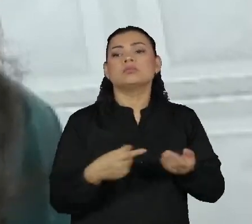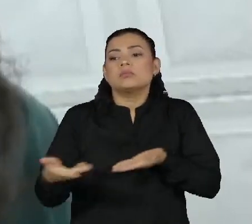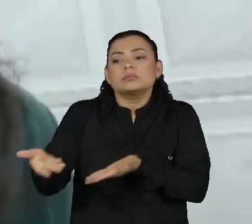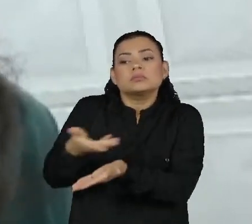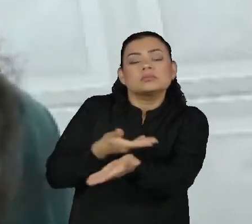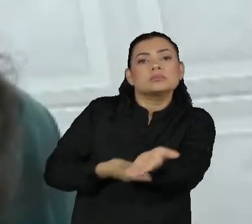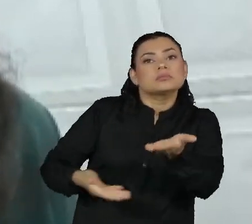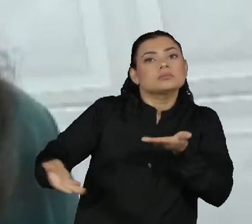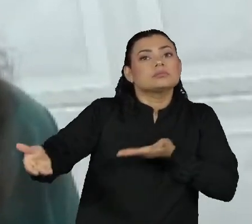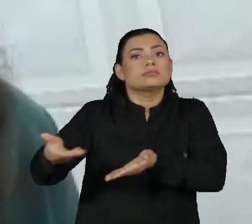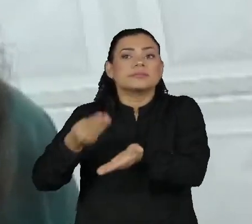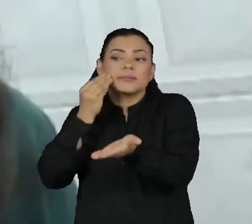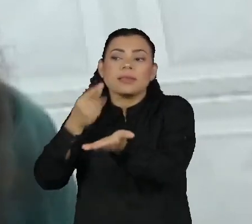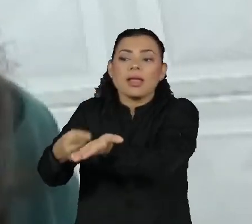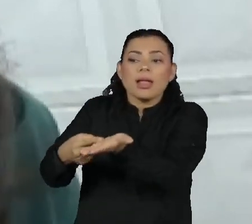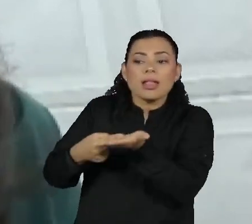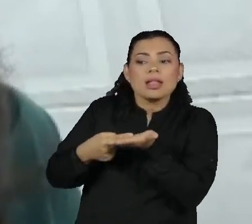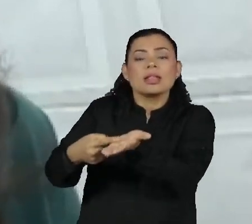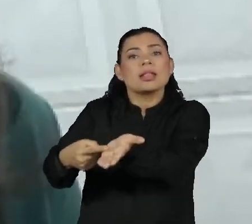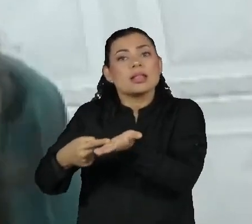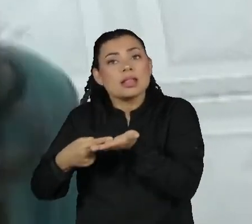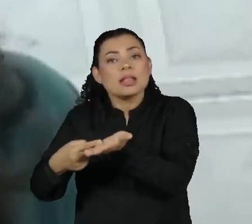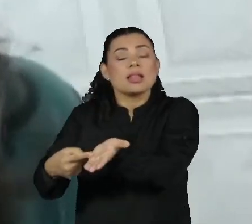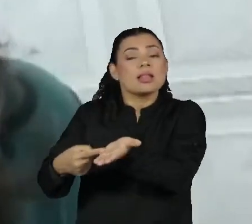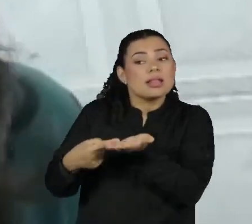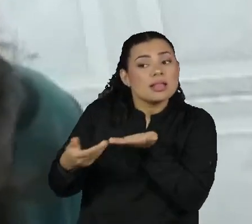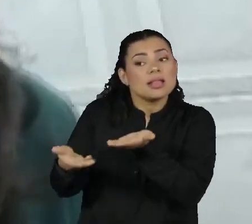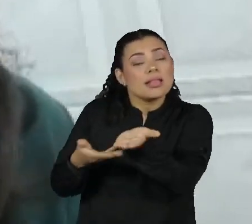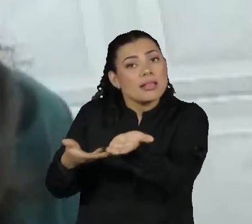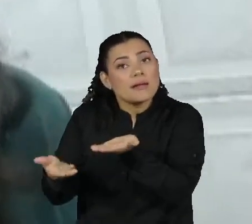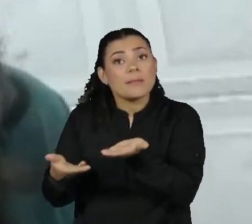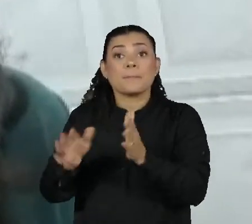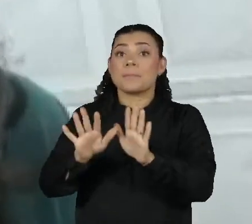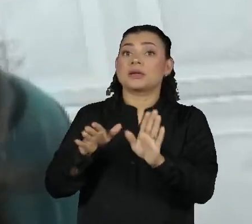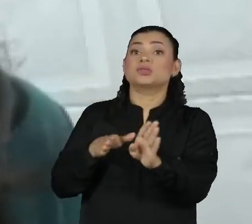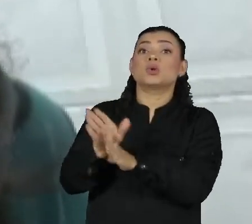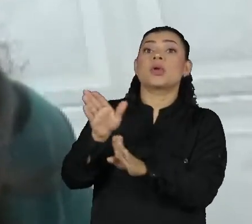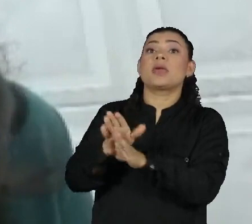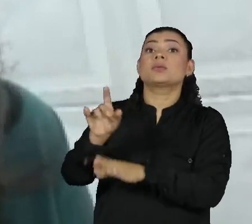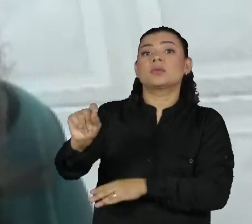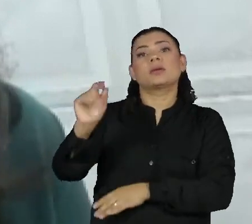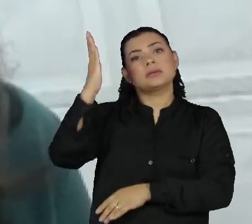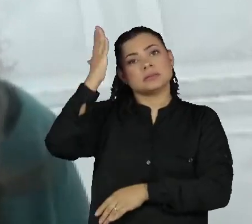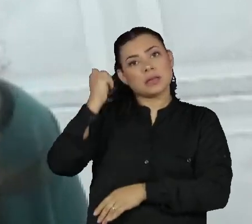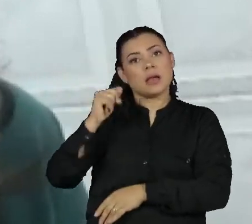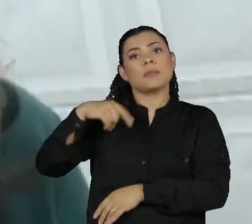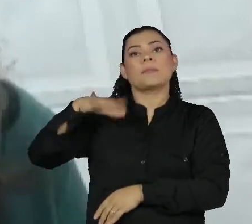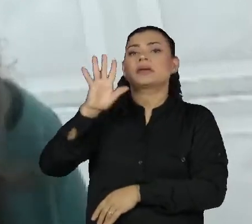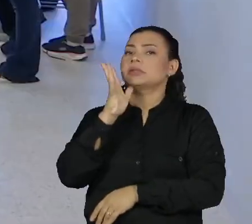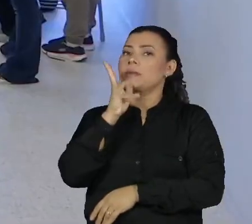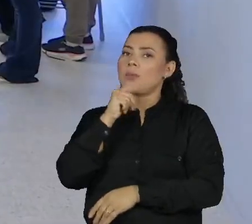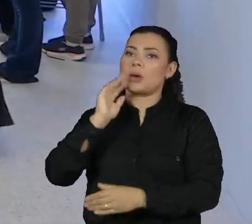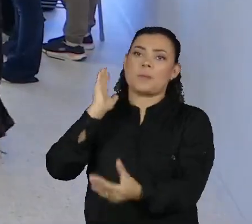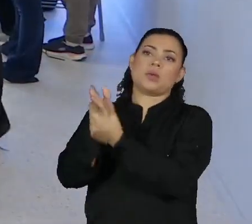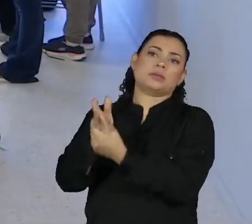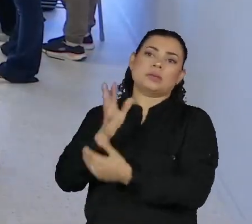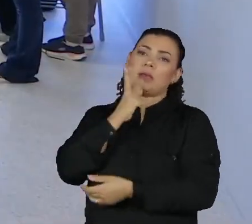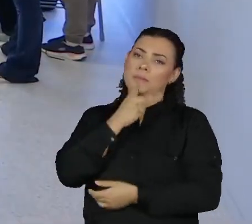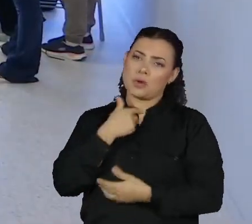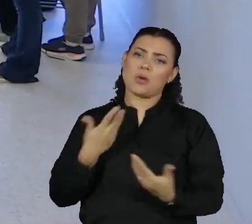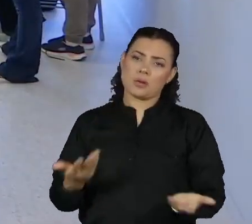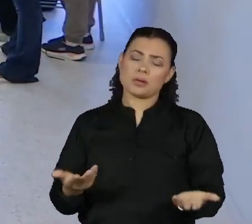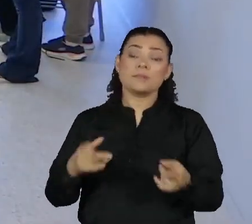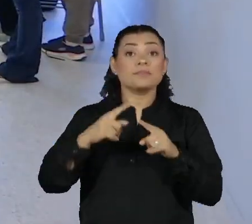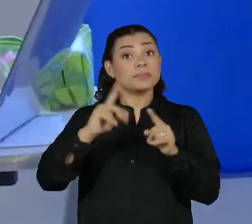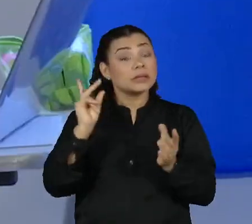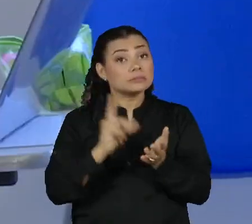Em último caso, isso é prejudicial, mas a gente não recomenda, porque a gente sabe que é uma questão mais morosa, mais lenta. Se as contas